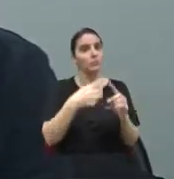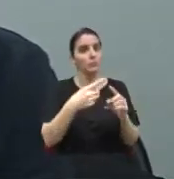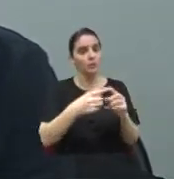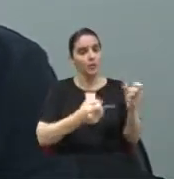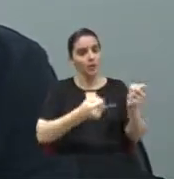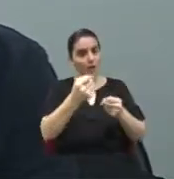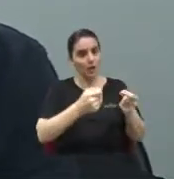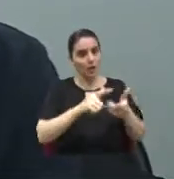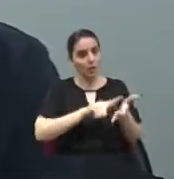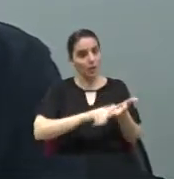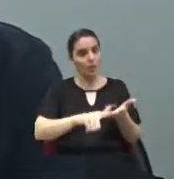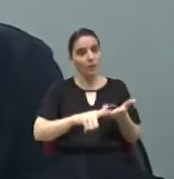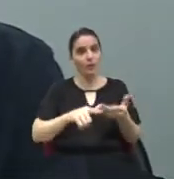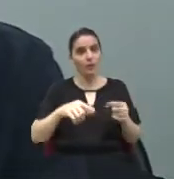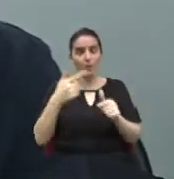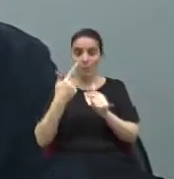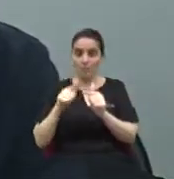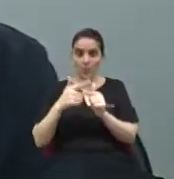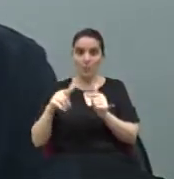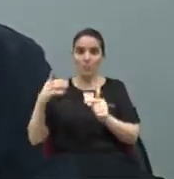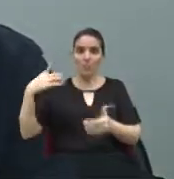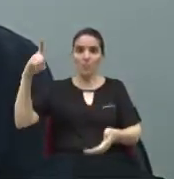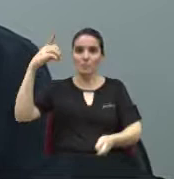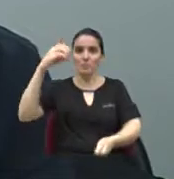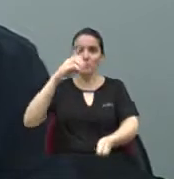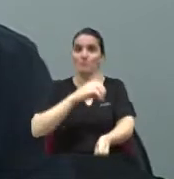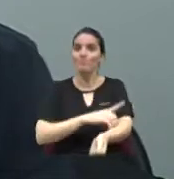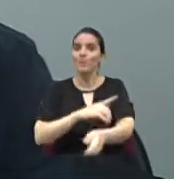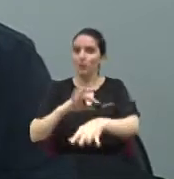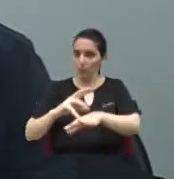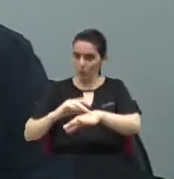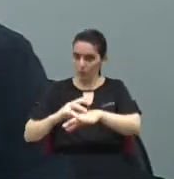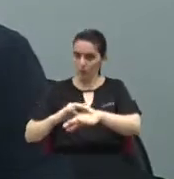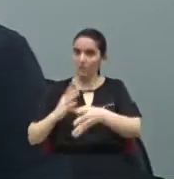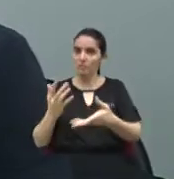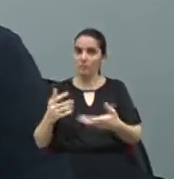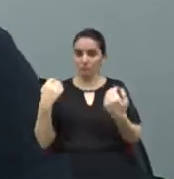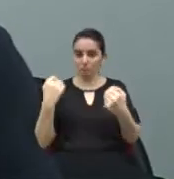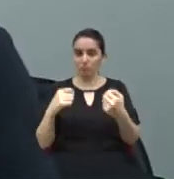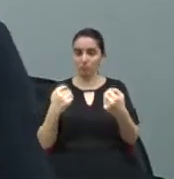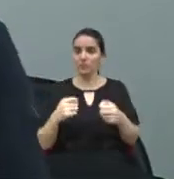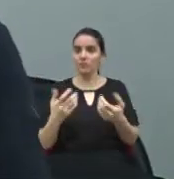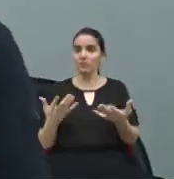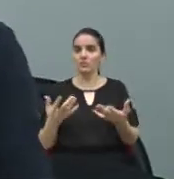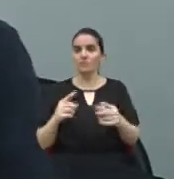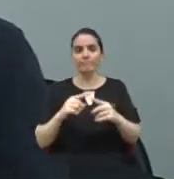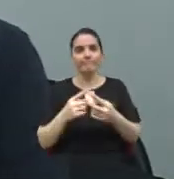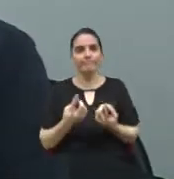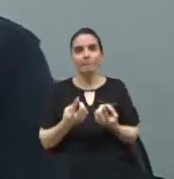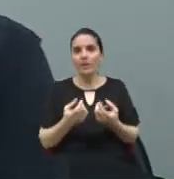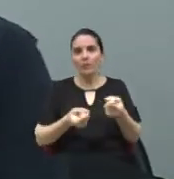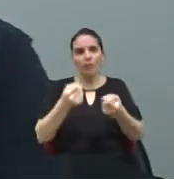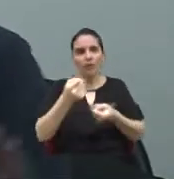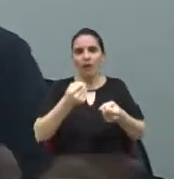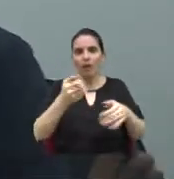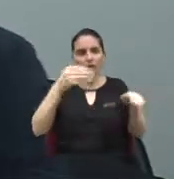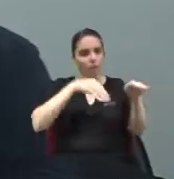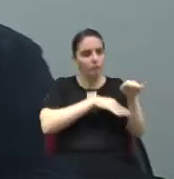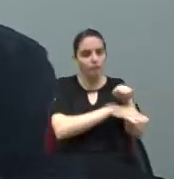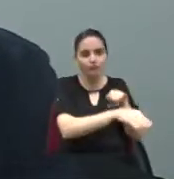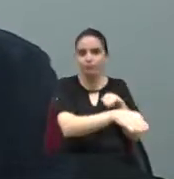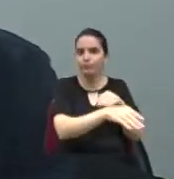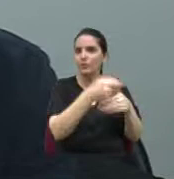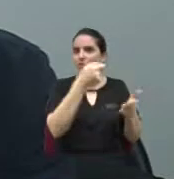limpos, ele tem que manter os carros esvaziados, porque ele está lá no pátio dele, ele fez o serviço, não